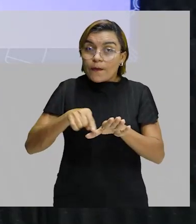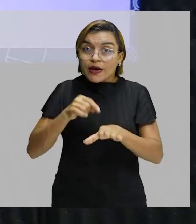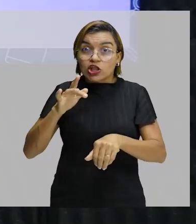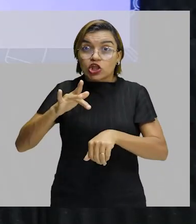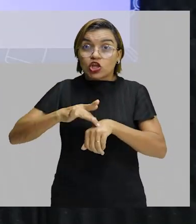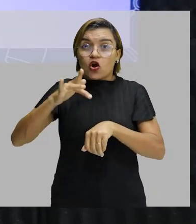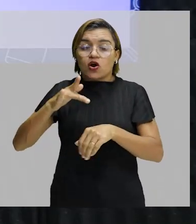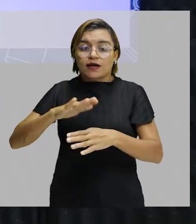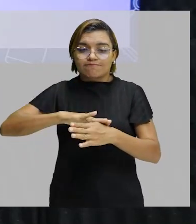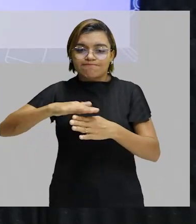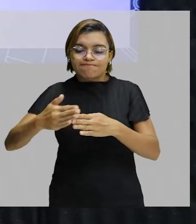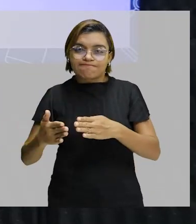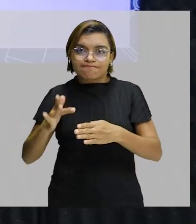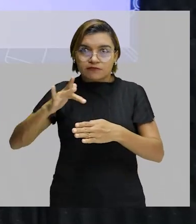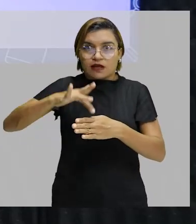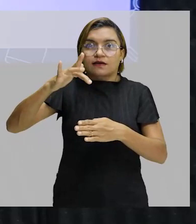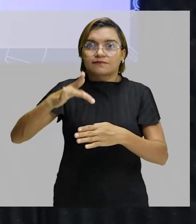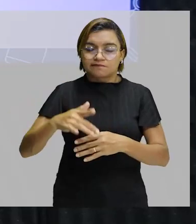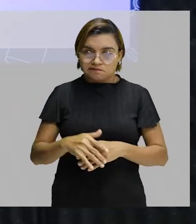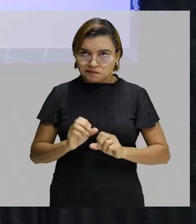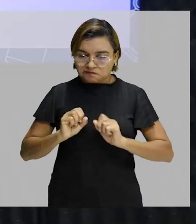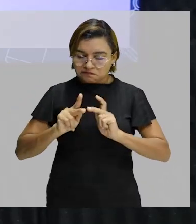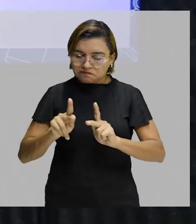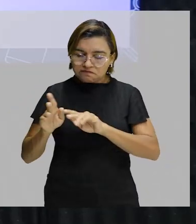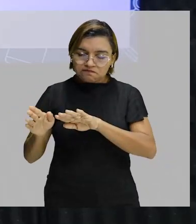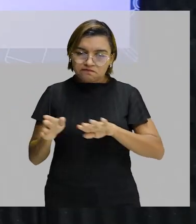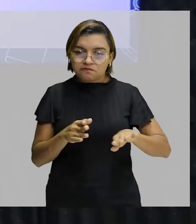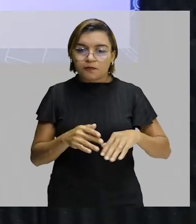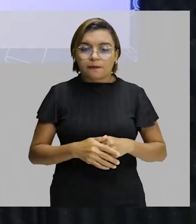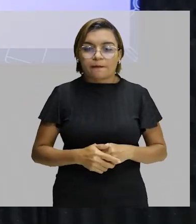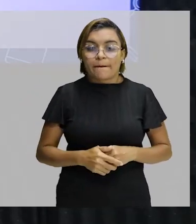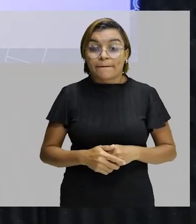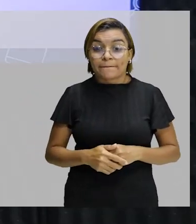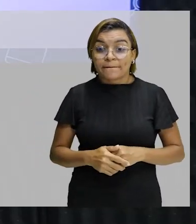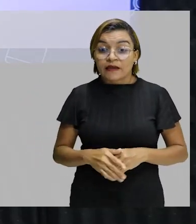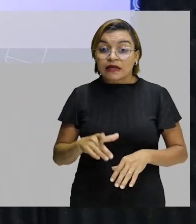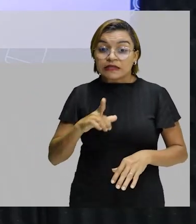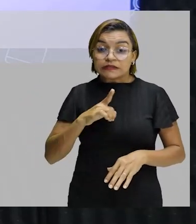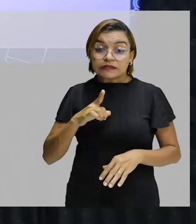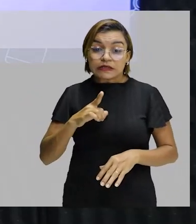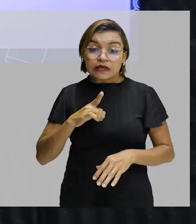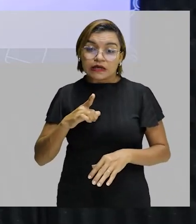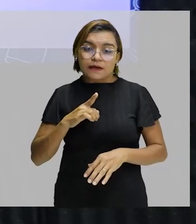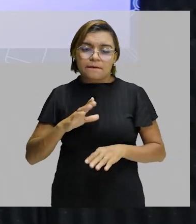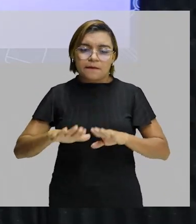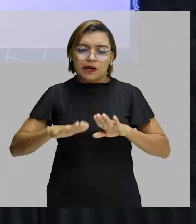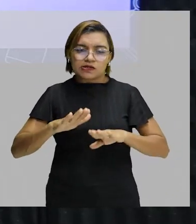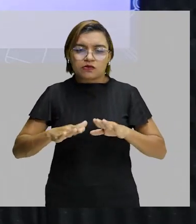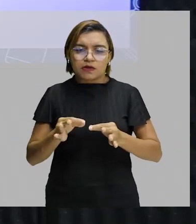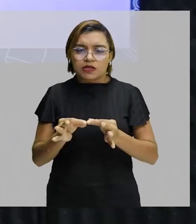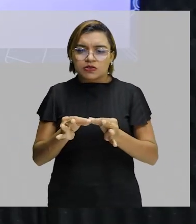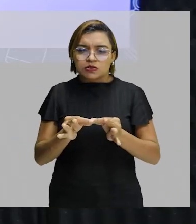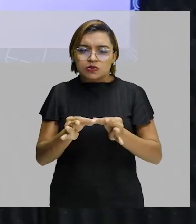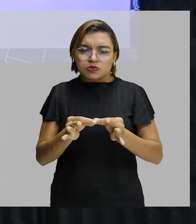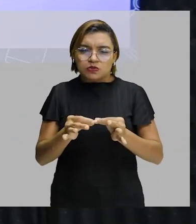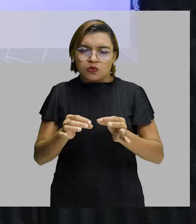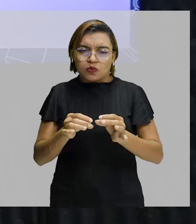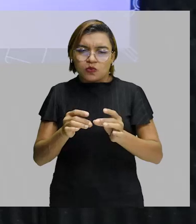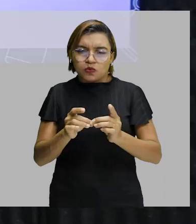antes de lançar-se a caixa de areia. Ela fica com uma distância de 1 a 3 metros da caixa de areia,